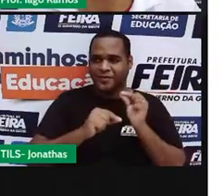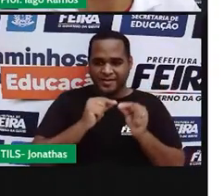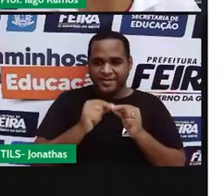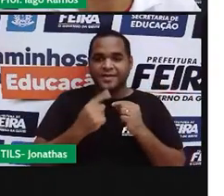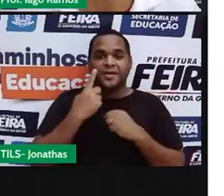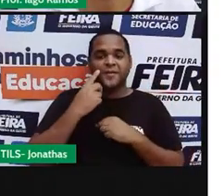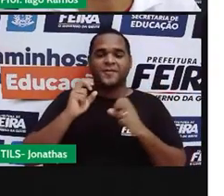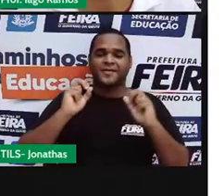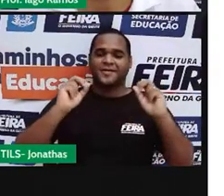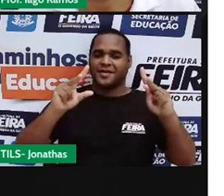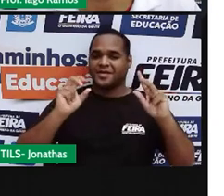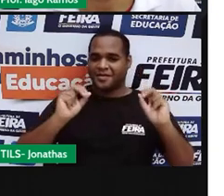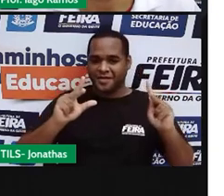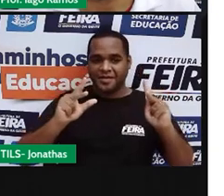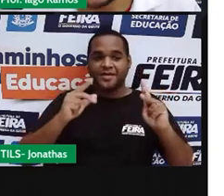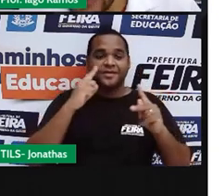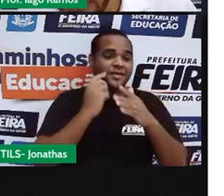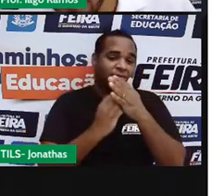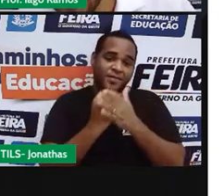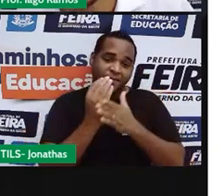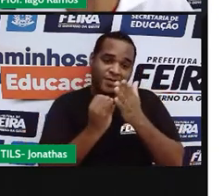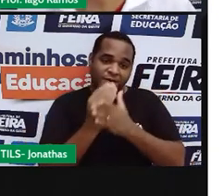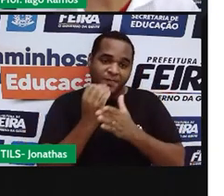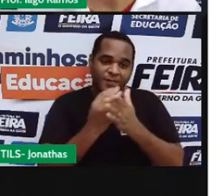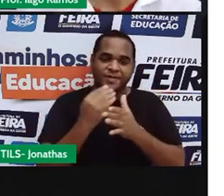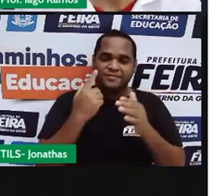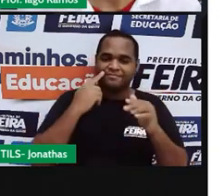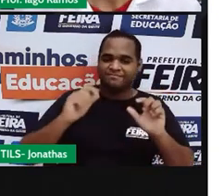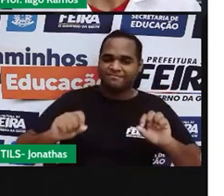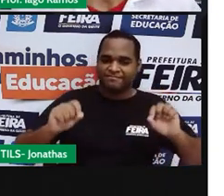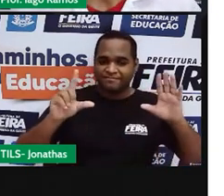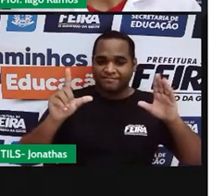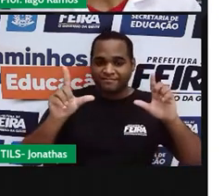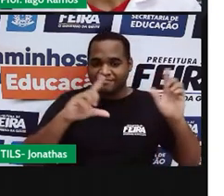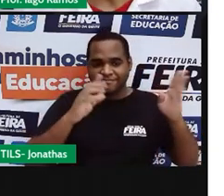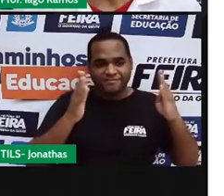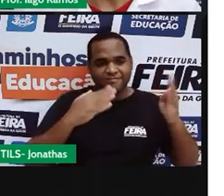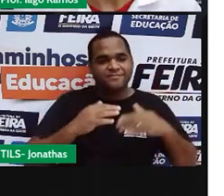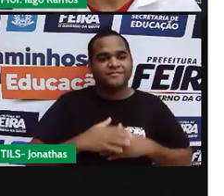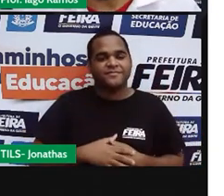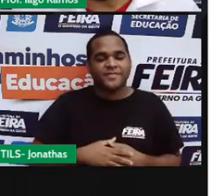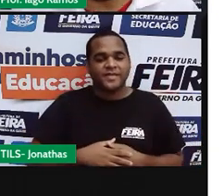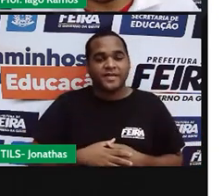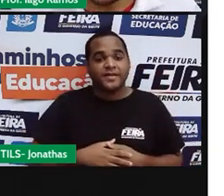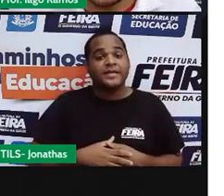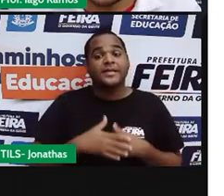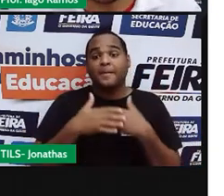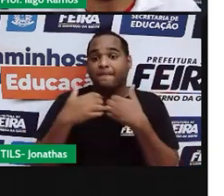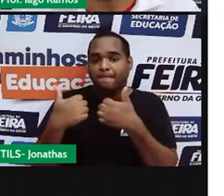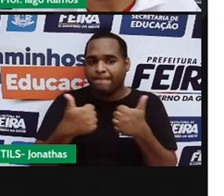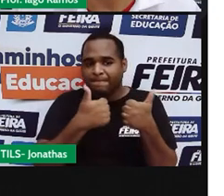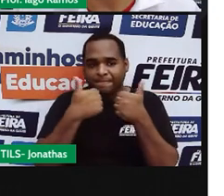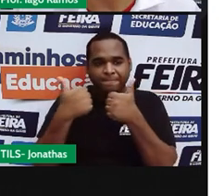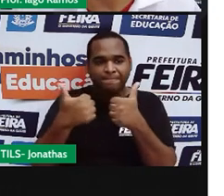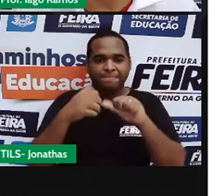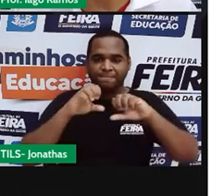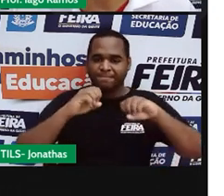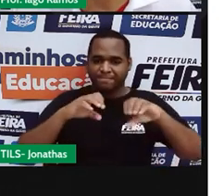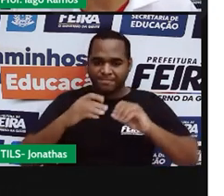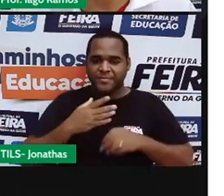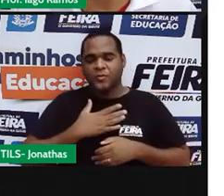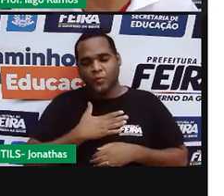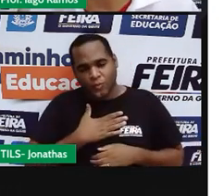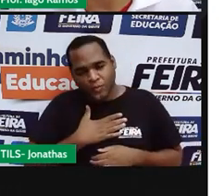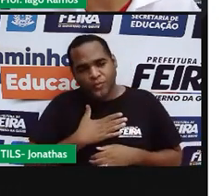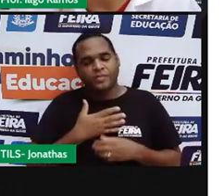pronto apareceu a telinha aí vamos lá curtiu a aula bom espero que você